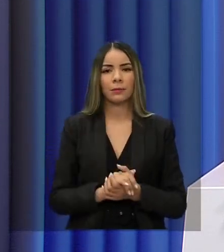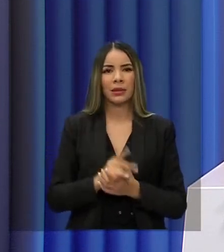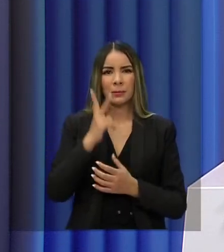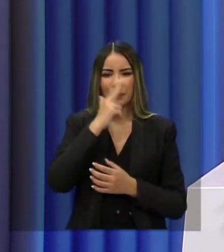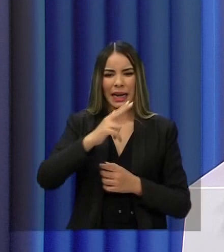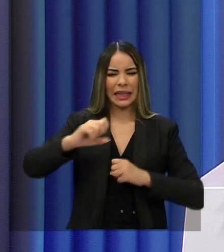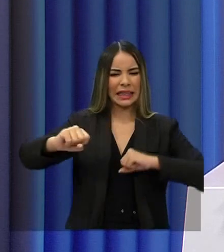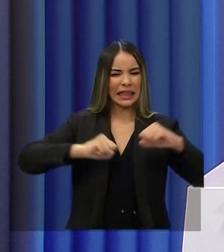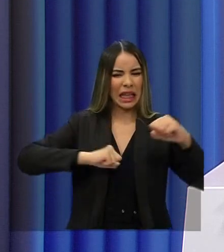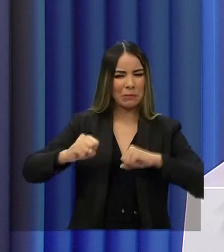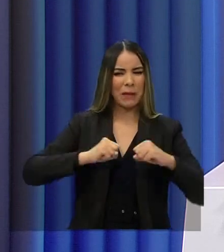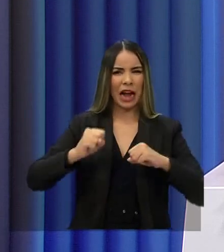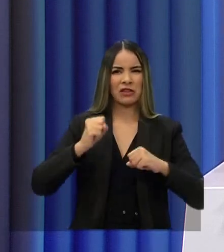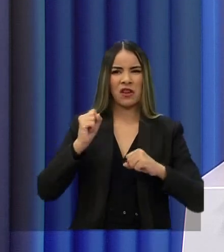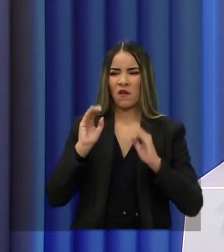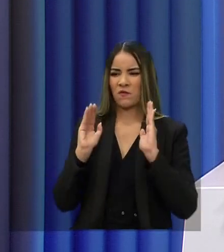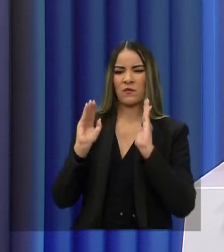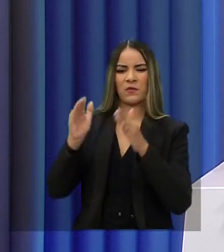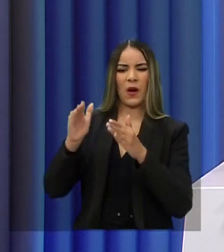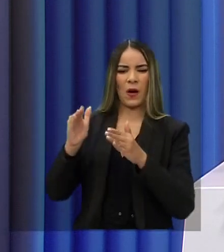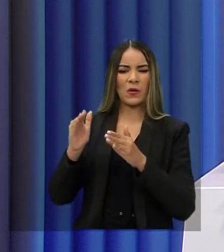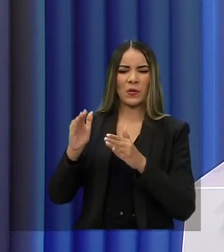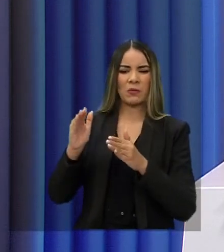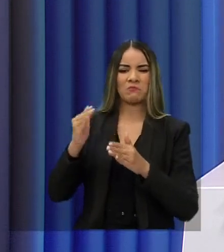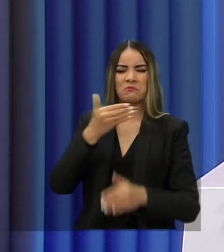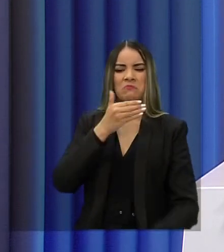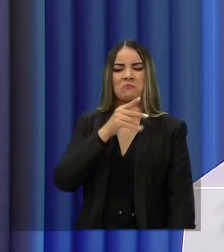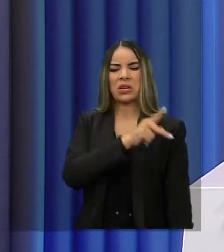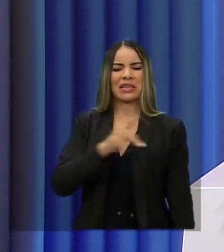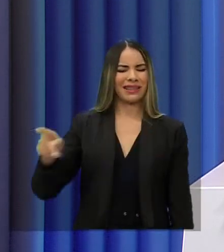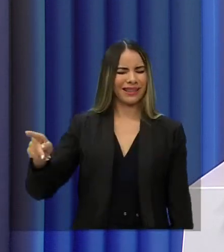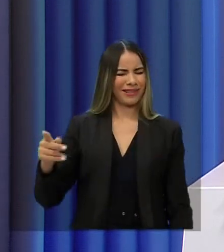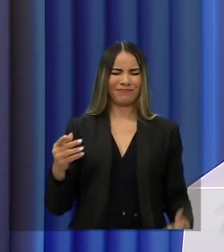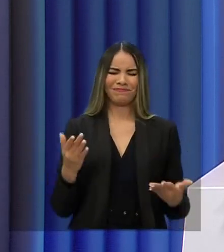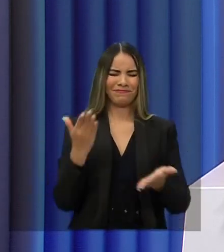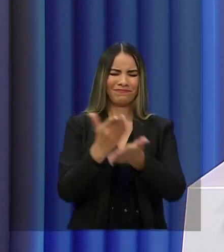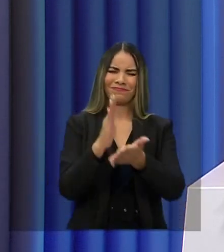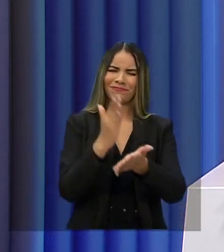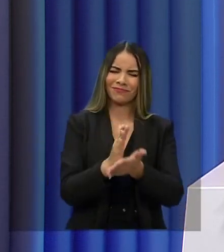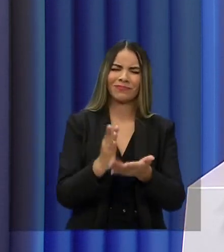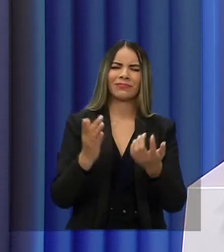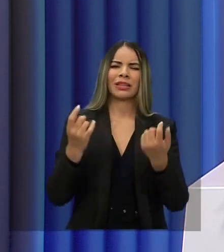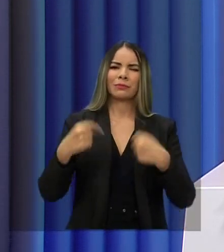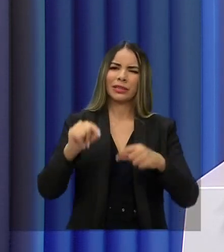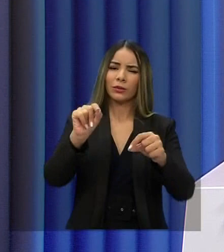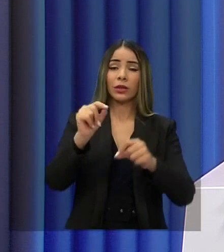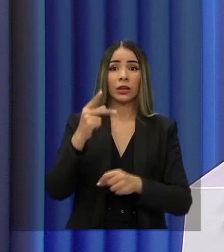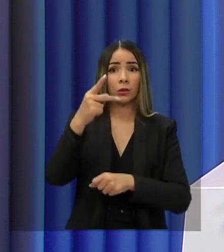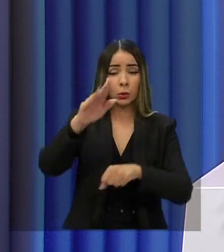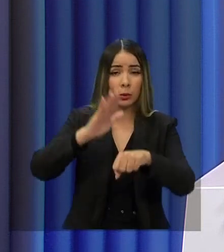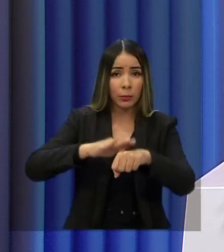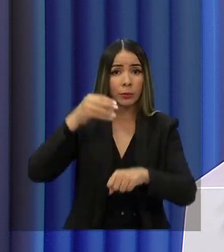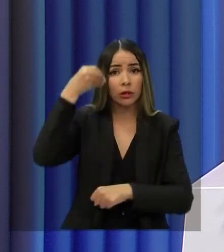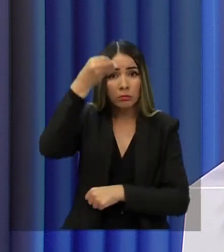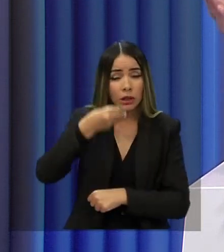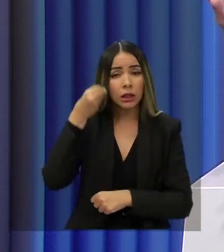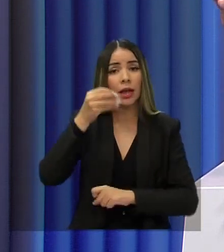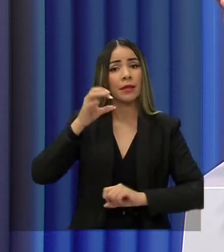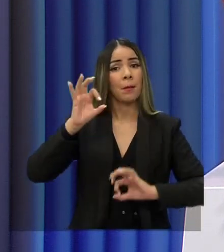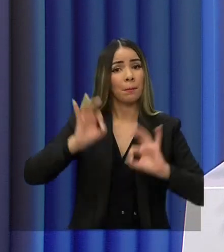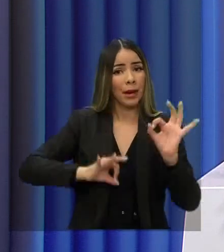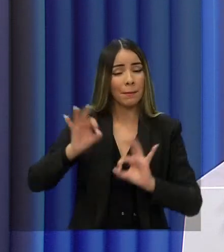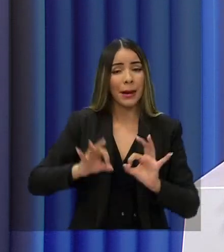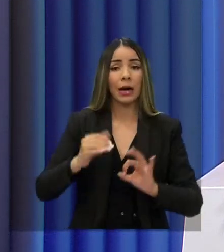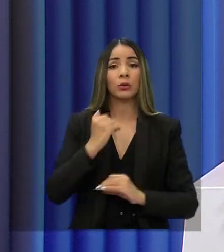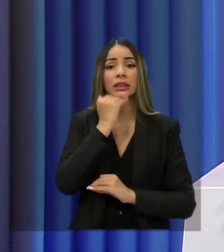debate é uma distração para demonstrar simplesmente a falta de biografia, de experiência, de preparo, de independência do